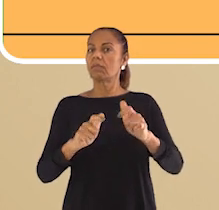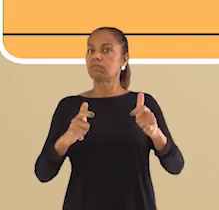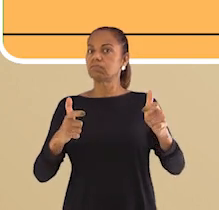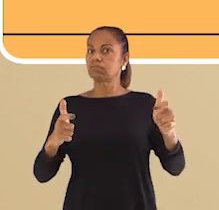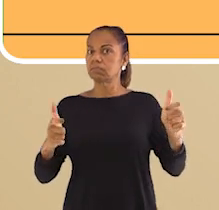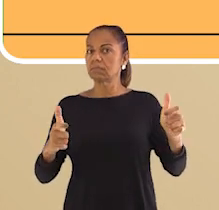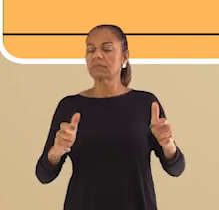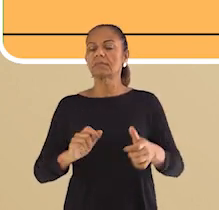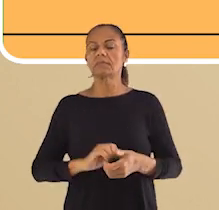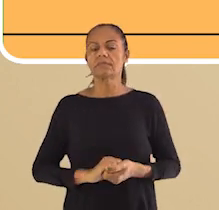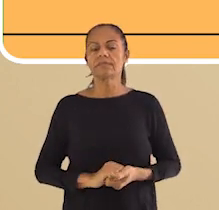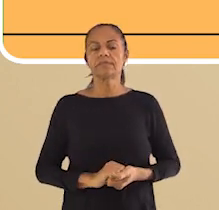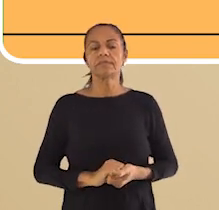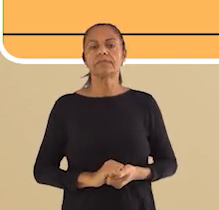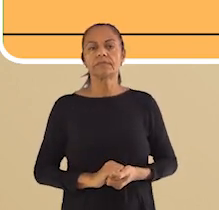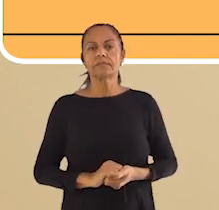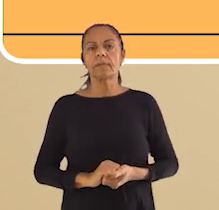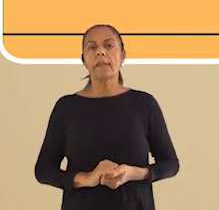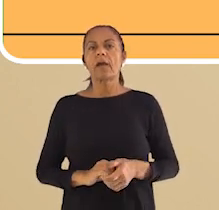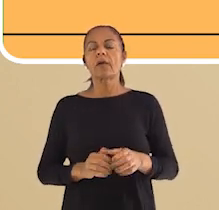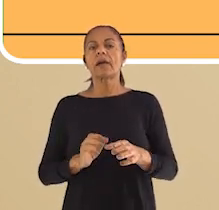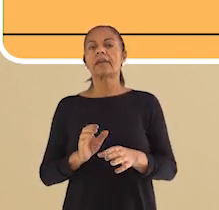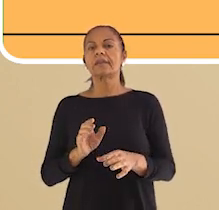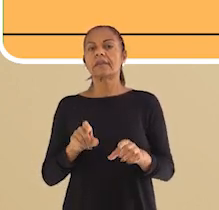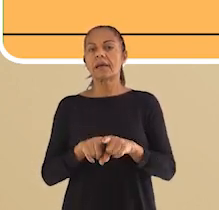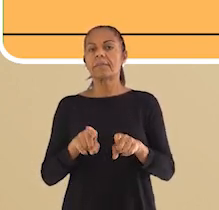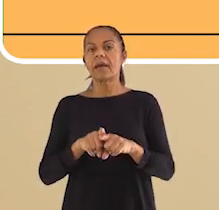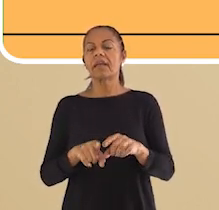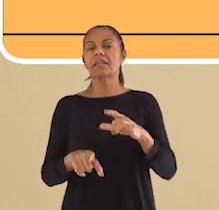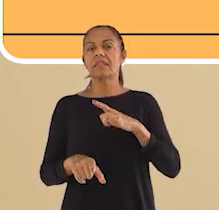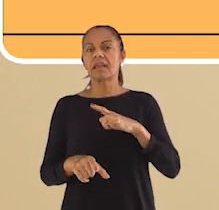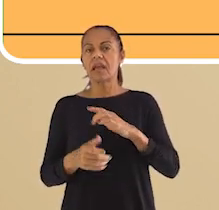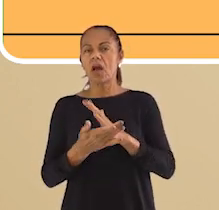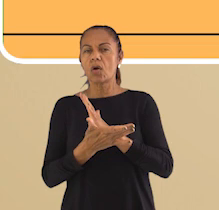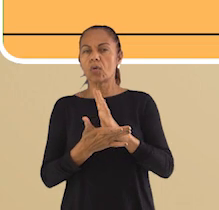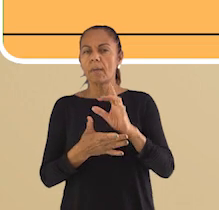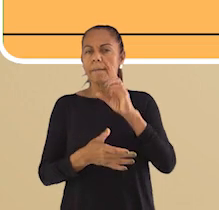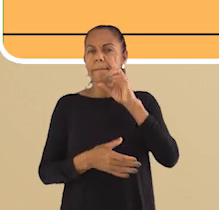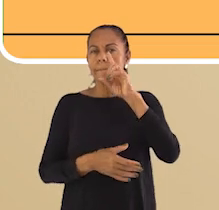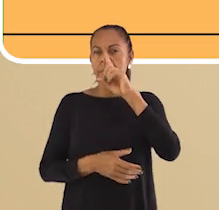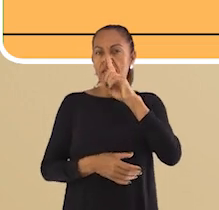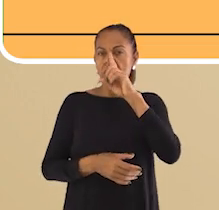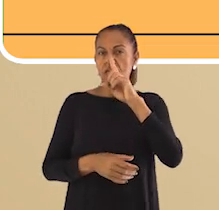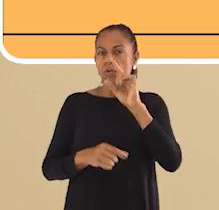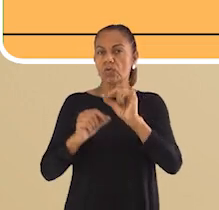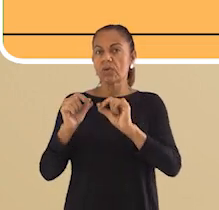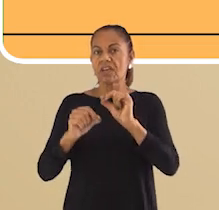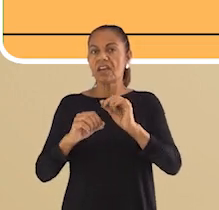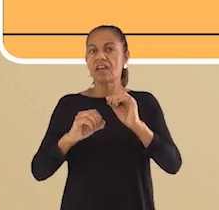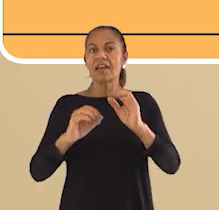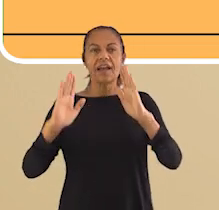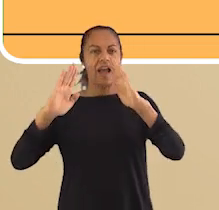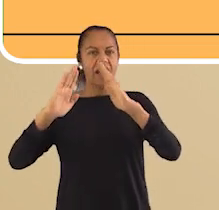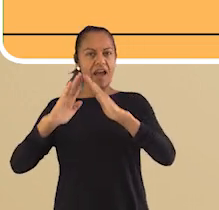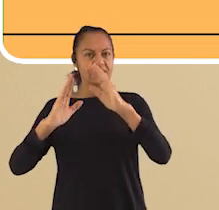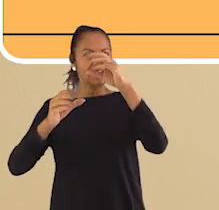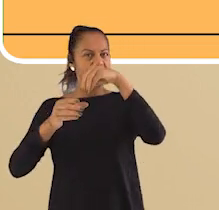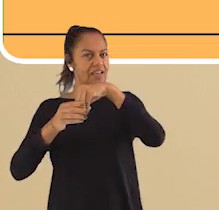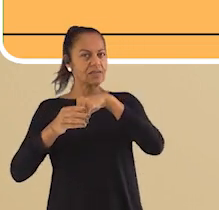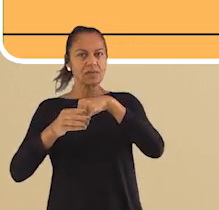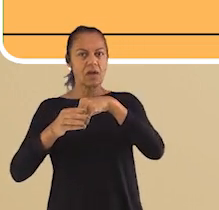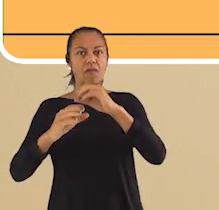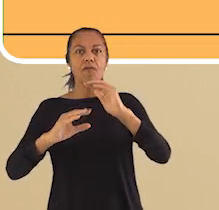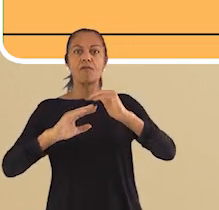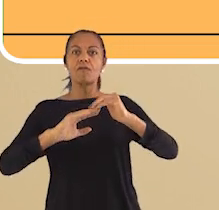atenção de vocês para mais um perigo. Só que esse não está dentro das nossas casas, mas sim fora.